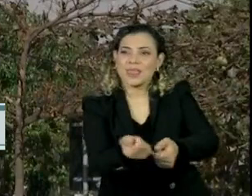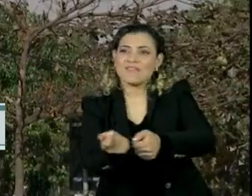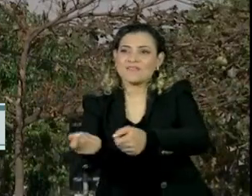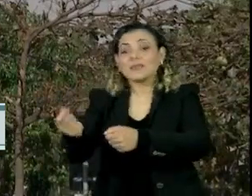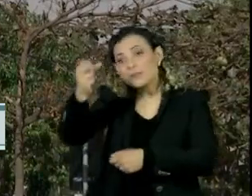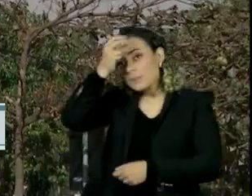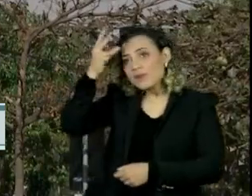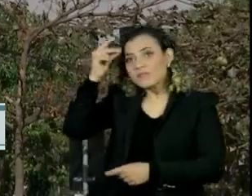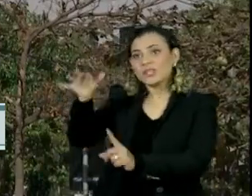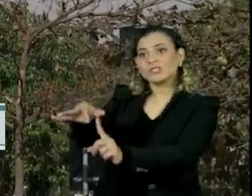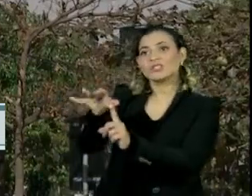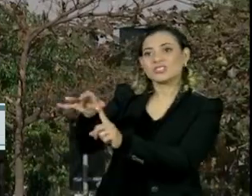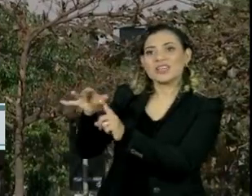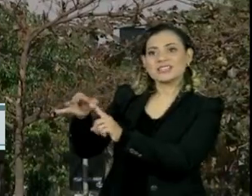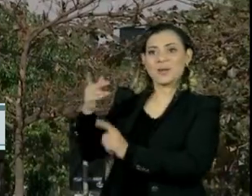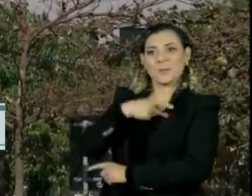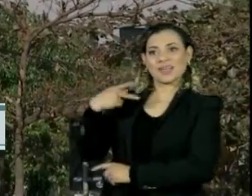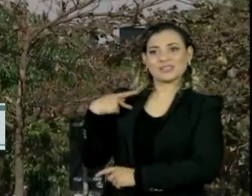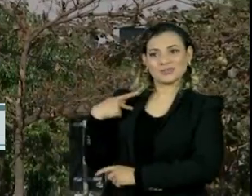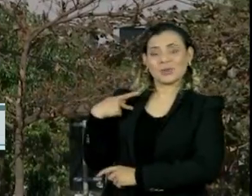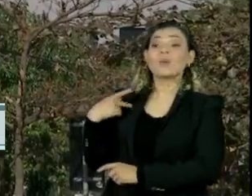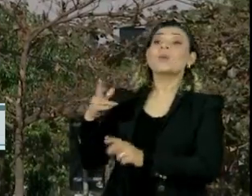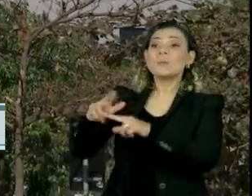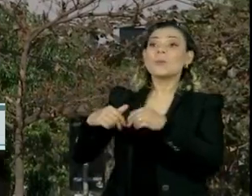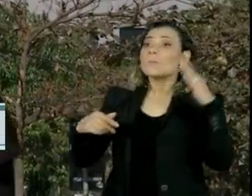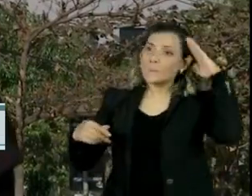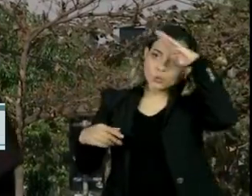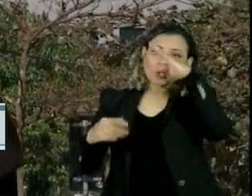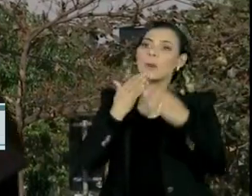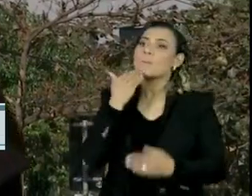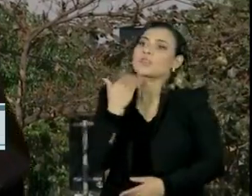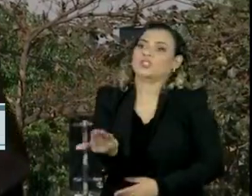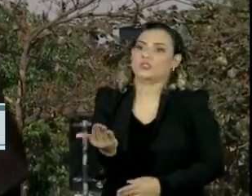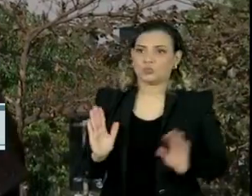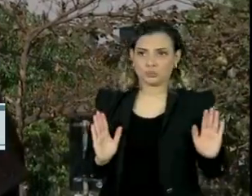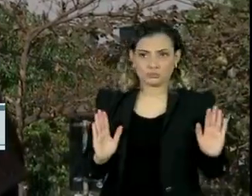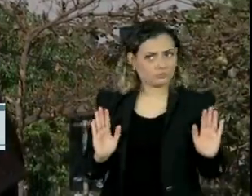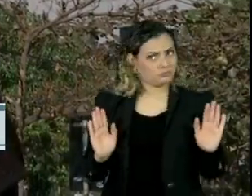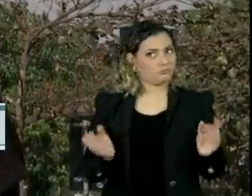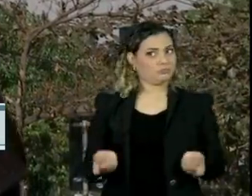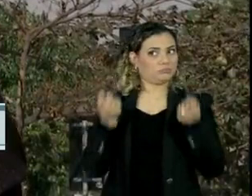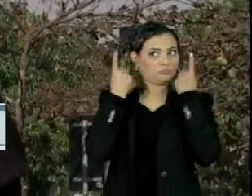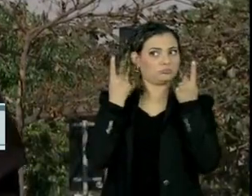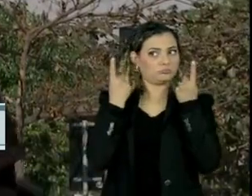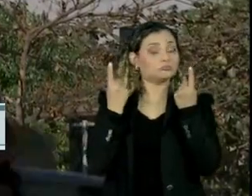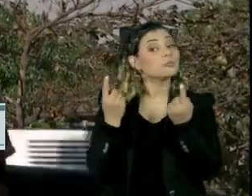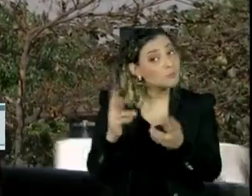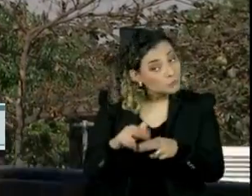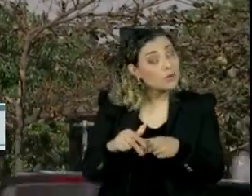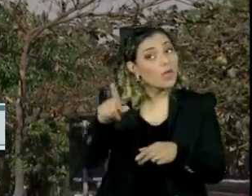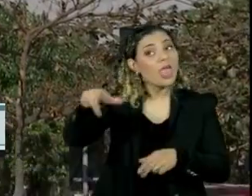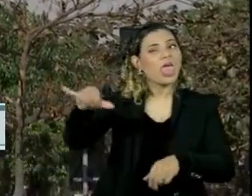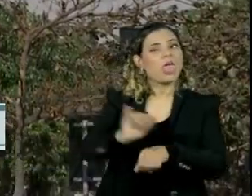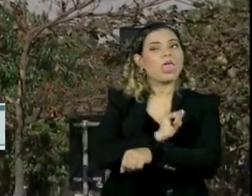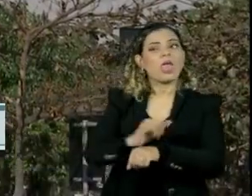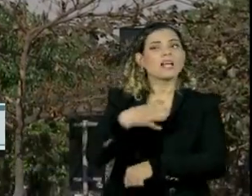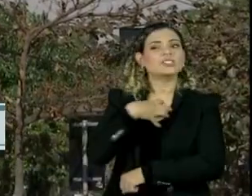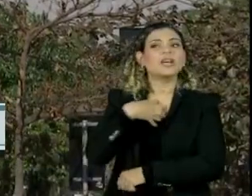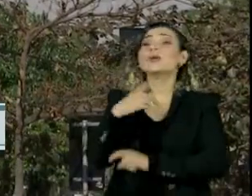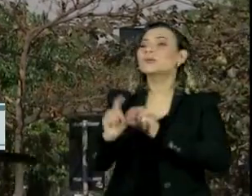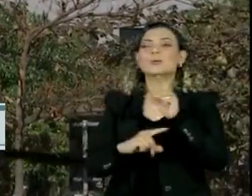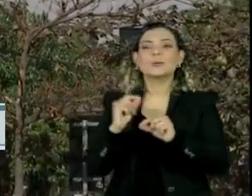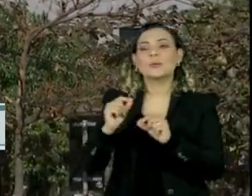indicados pelo pastor Gilmar Santos a pedido de Bolsonaro. Milton Ribeiro é considerado um quadro estratégico para a